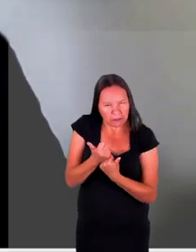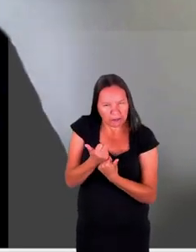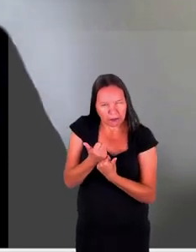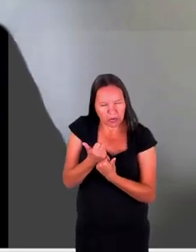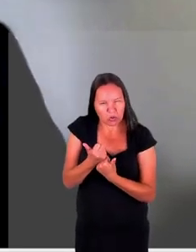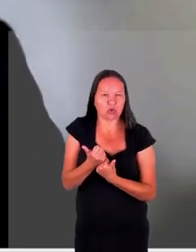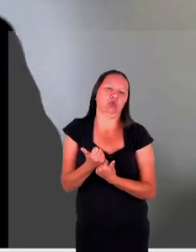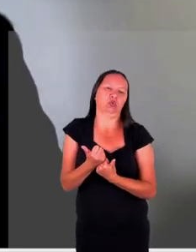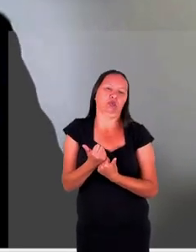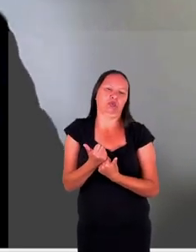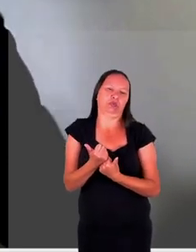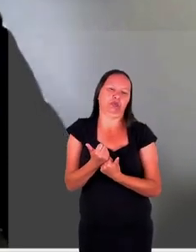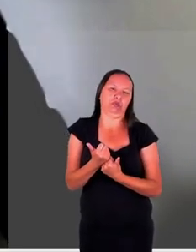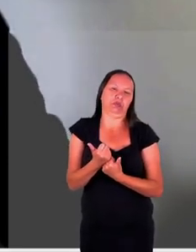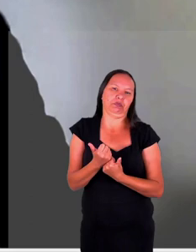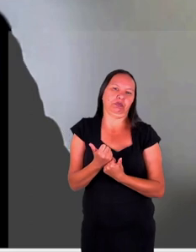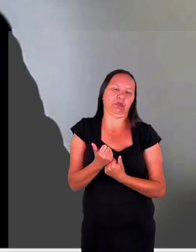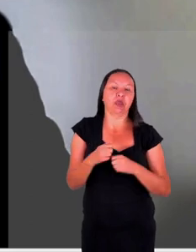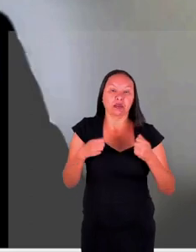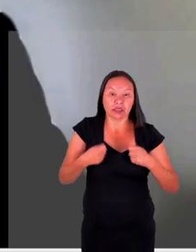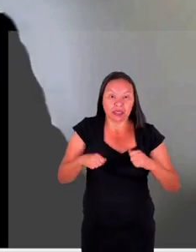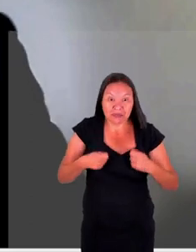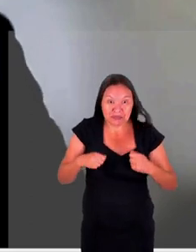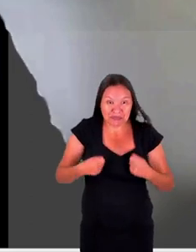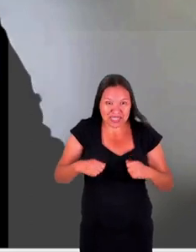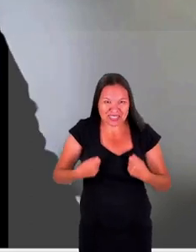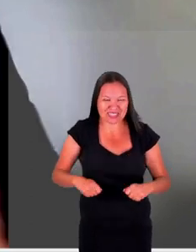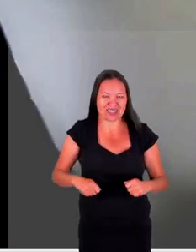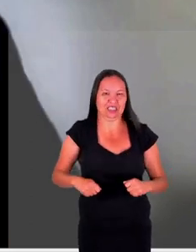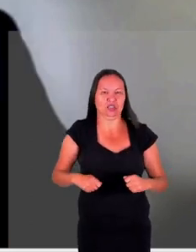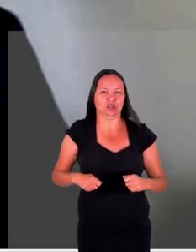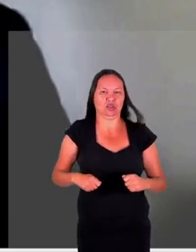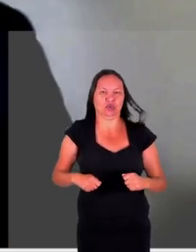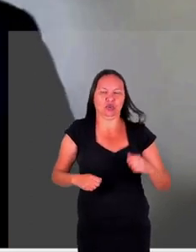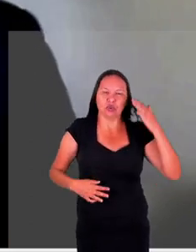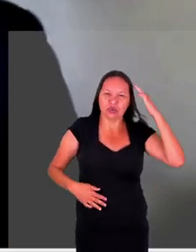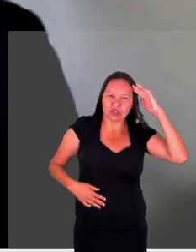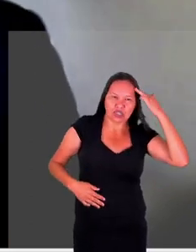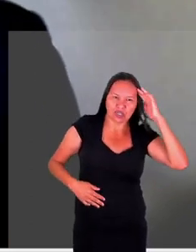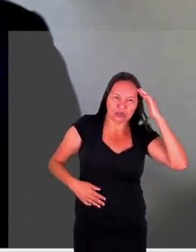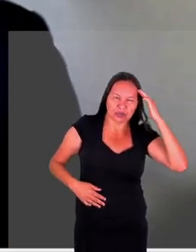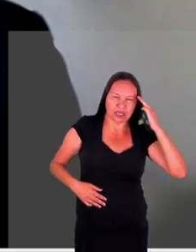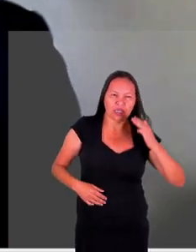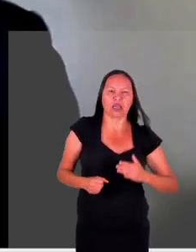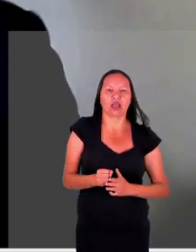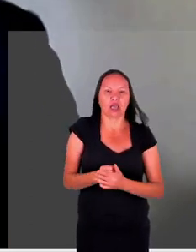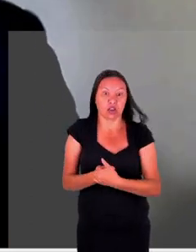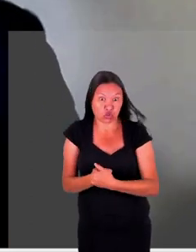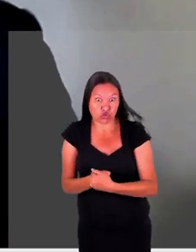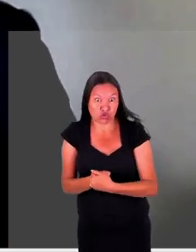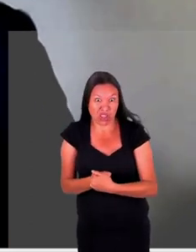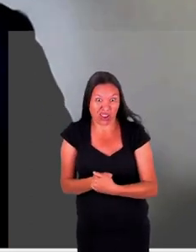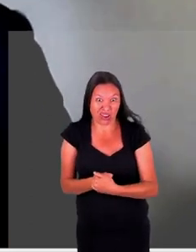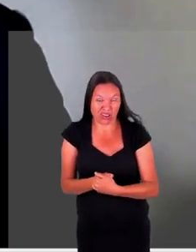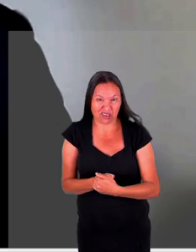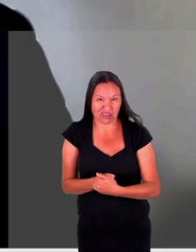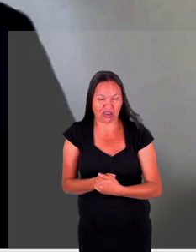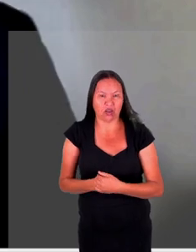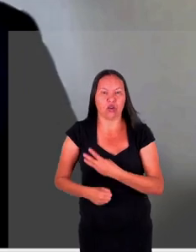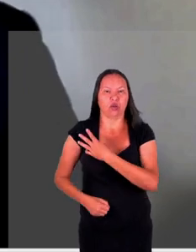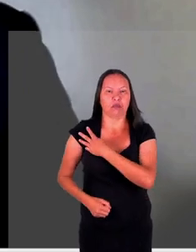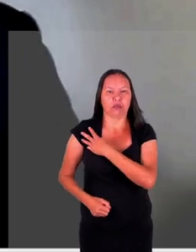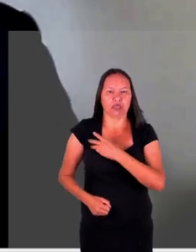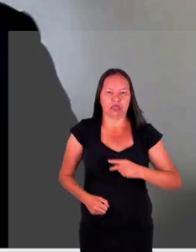processos necessários de sensibilização de capacitação formação continuada que o Ministério